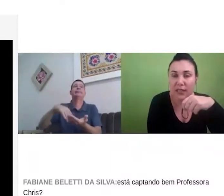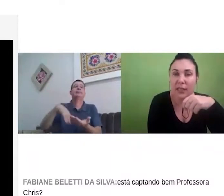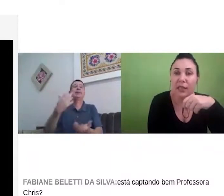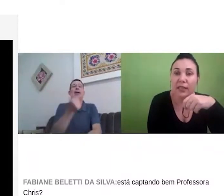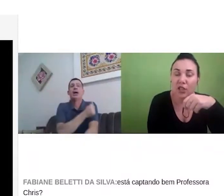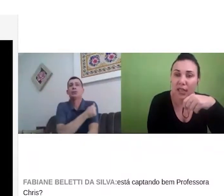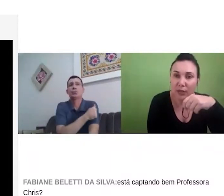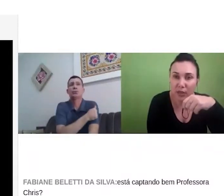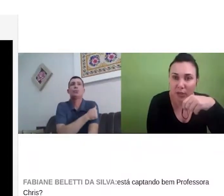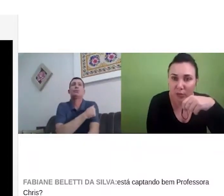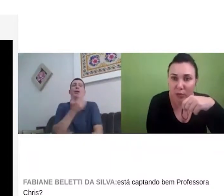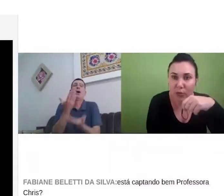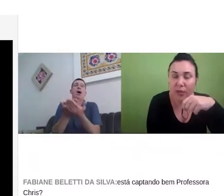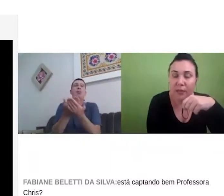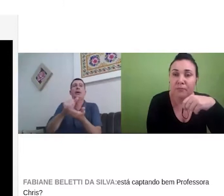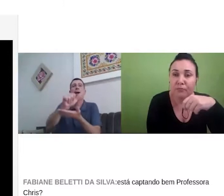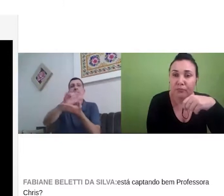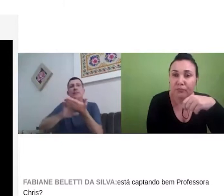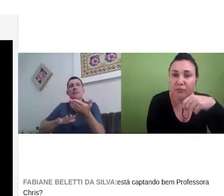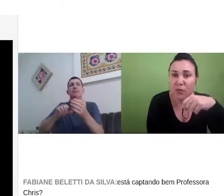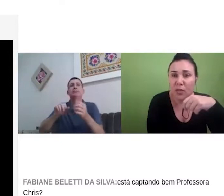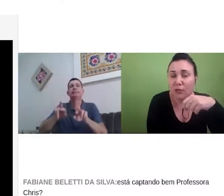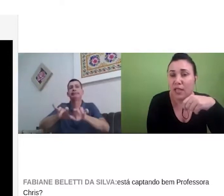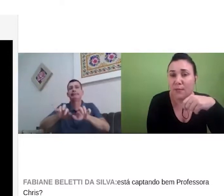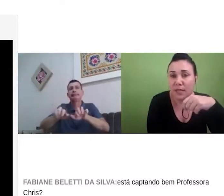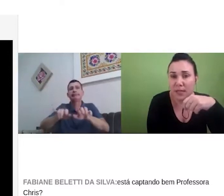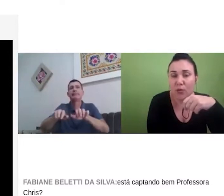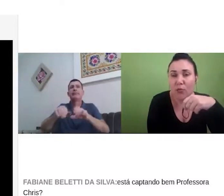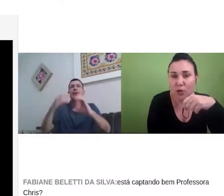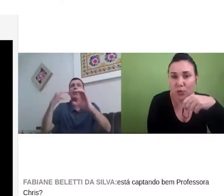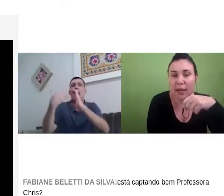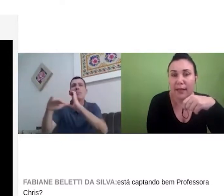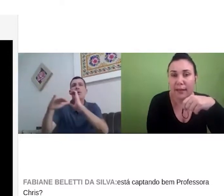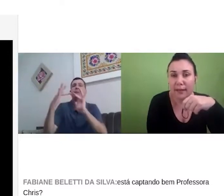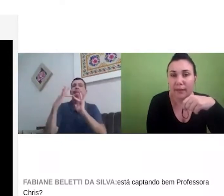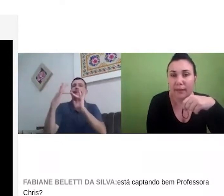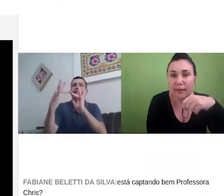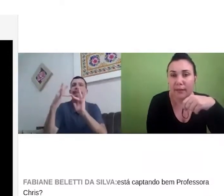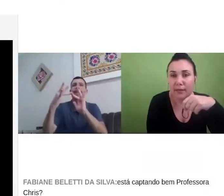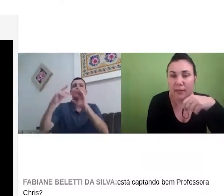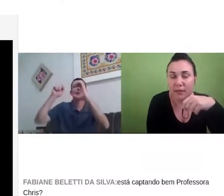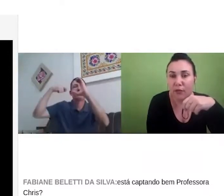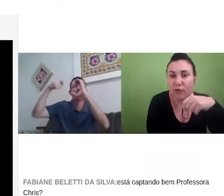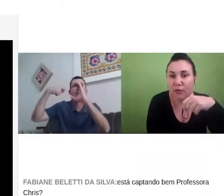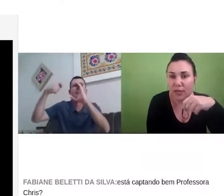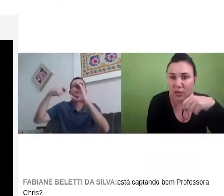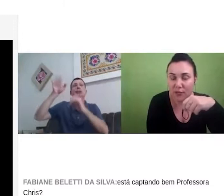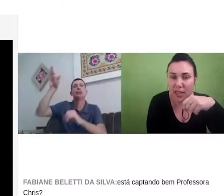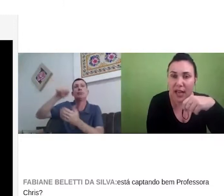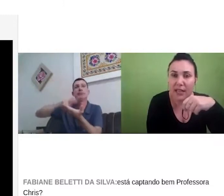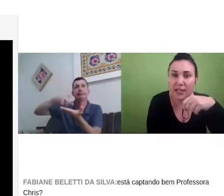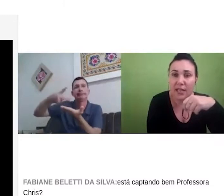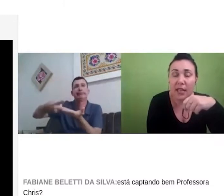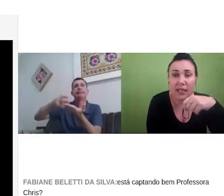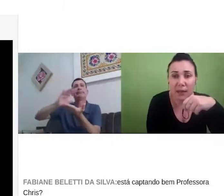legenda, da ajuda do tradutor, os alunos, eles precisam continuar, né, desenvolvendo as